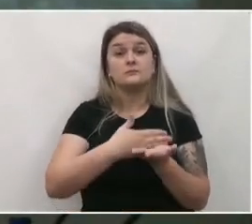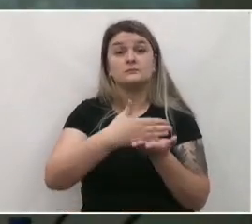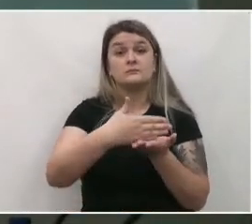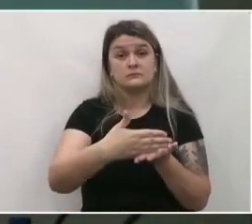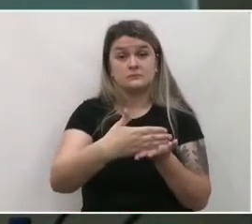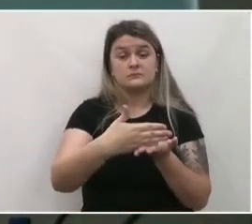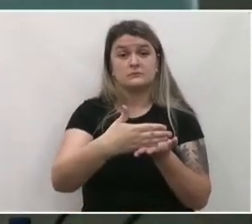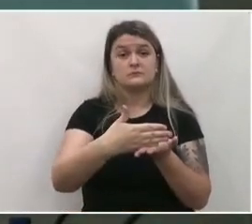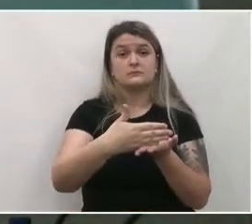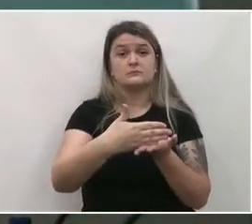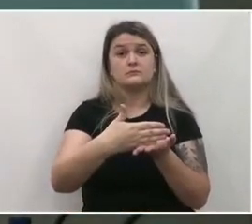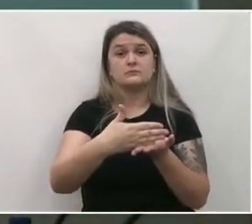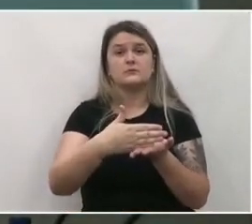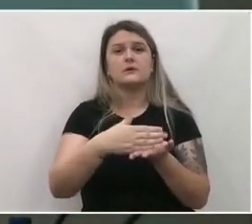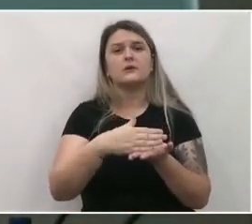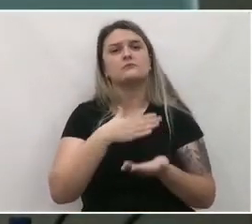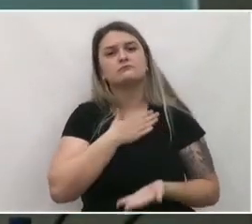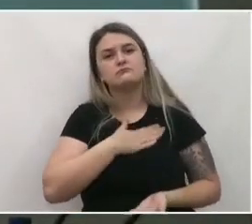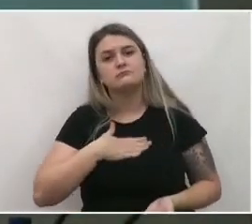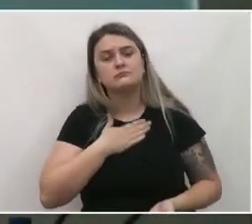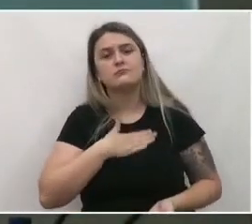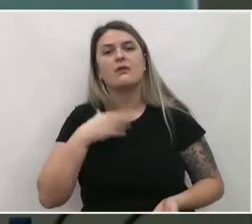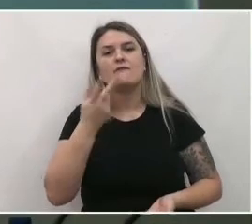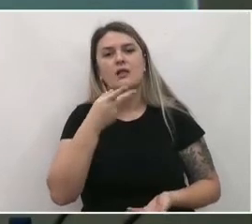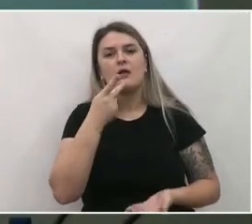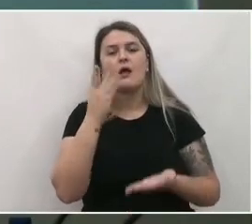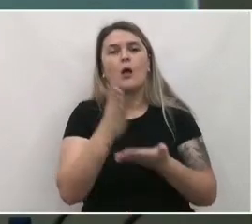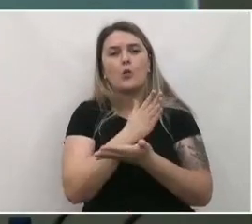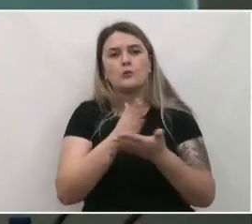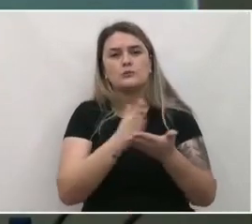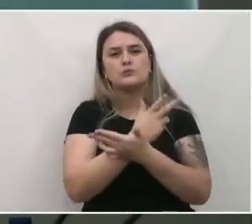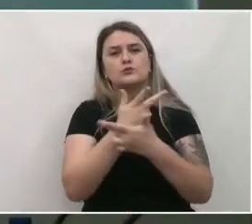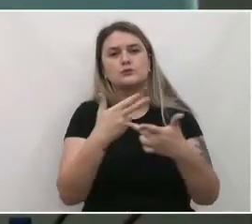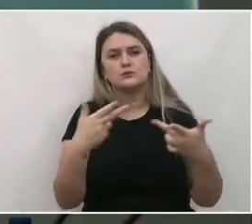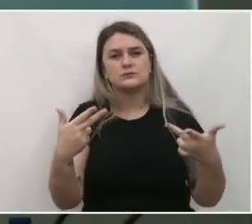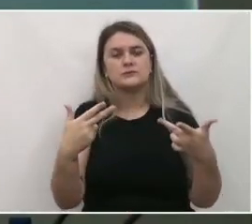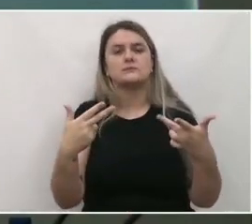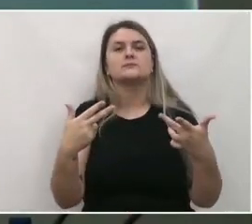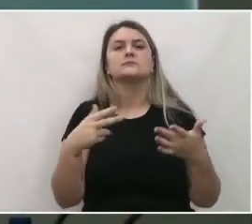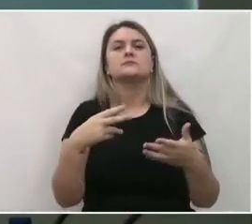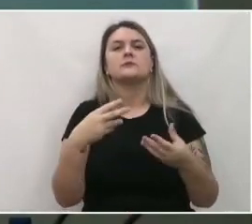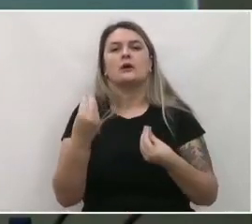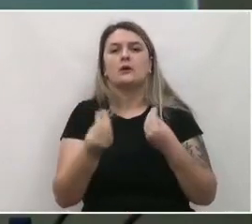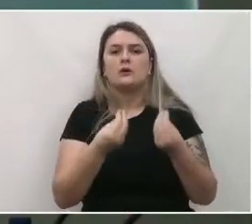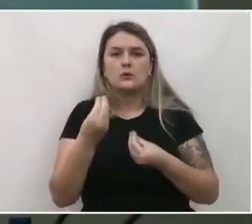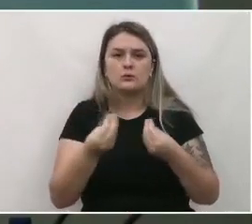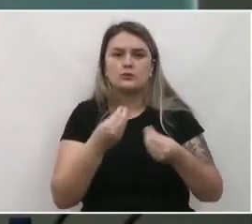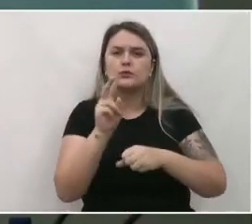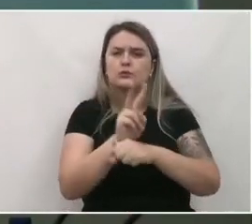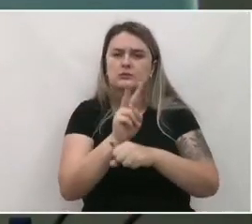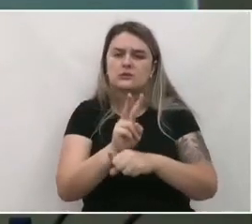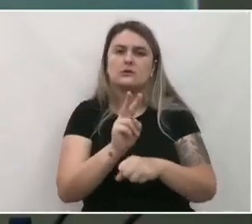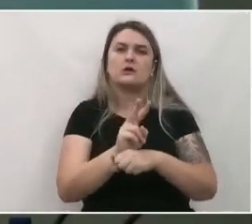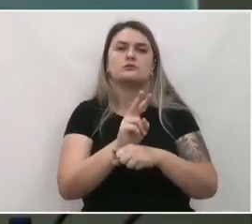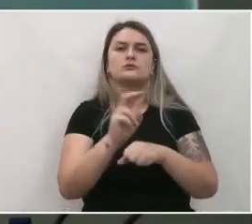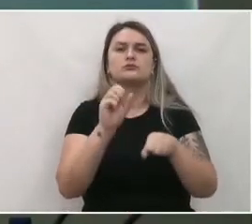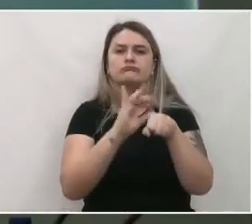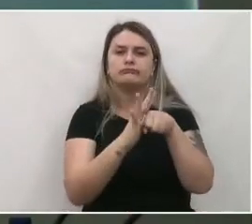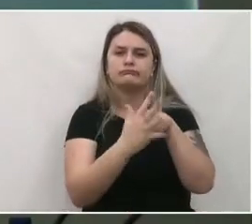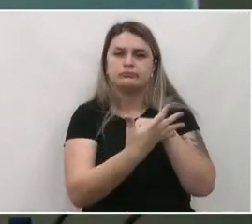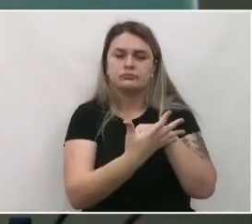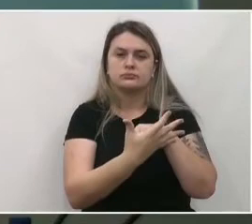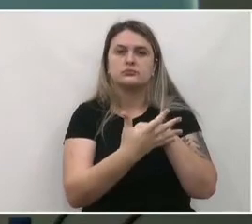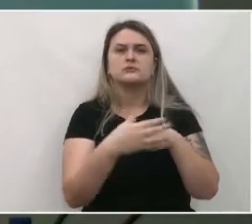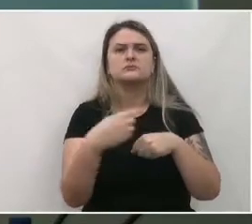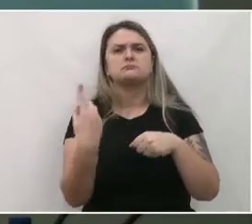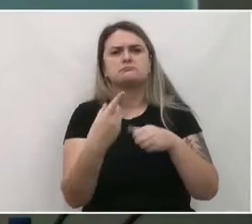Inicialmente, a gente gostaria de ressaltar algumas recomendações em relação à situação sanitária do COVID, onde